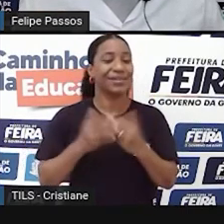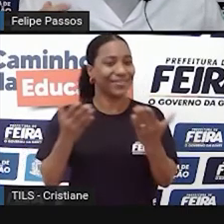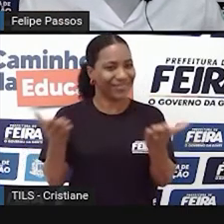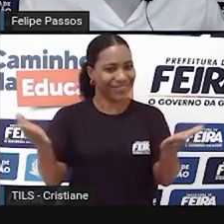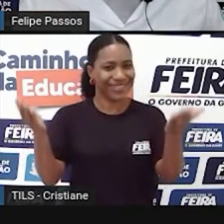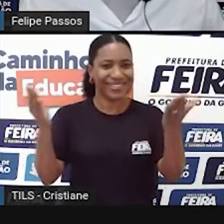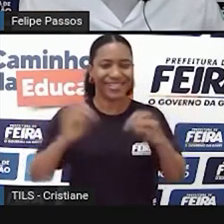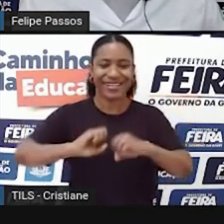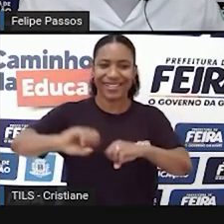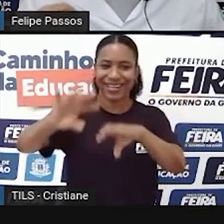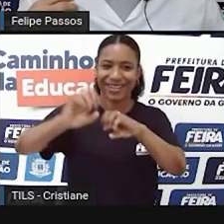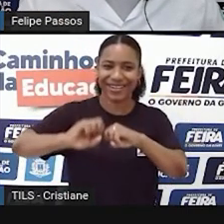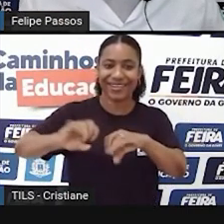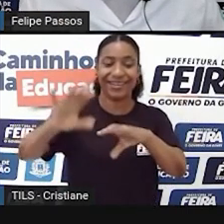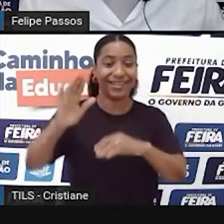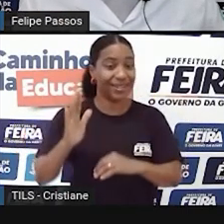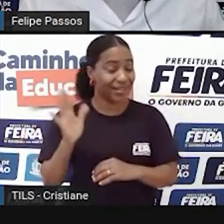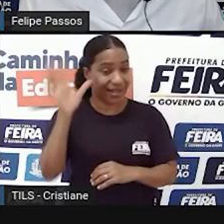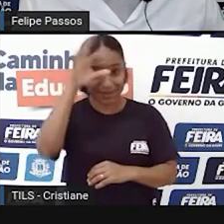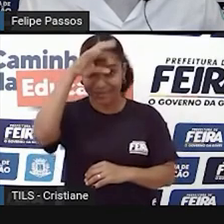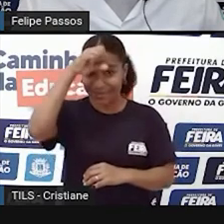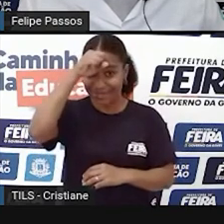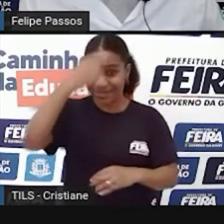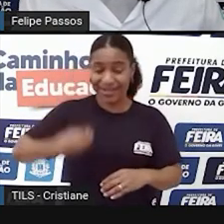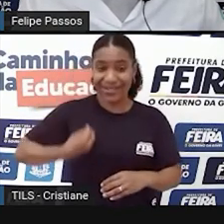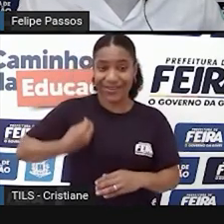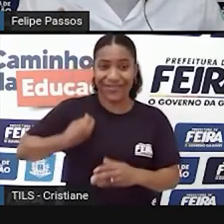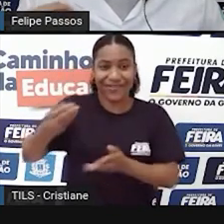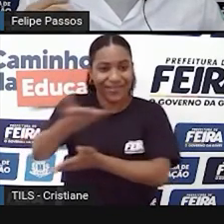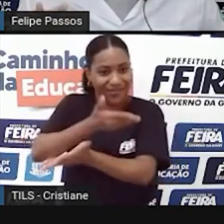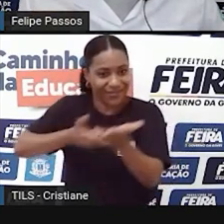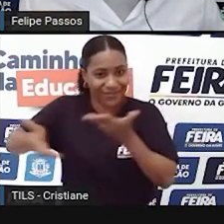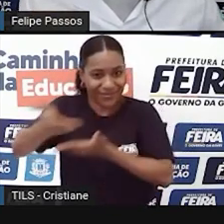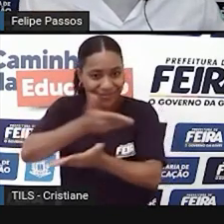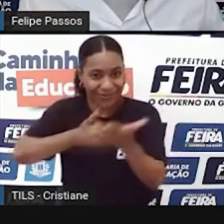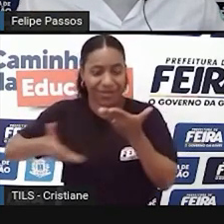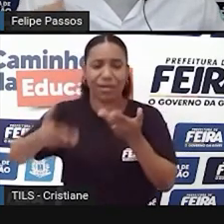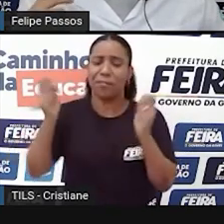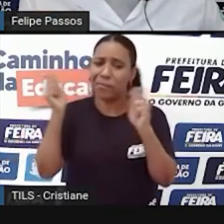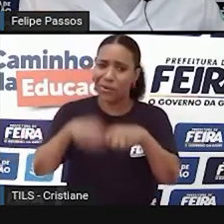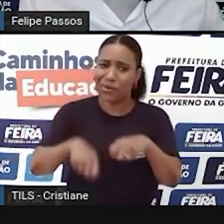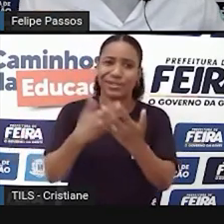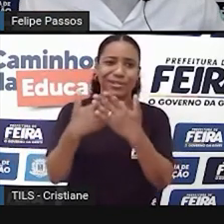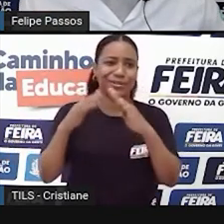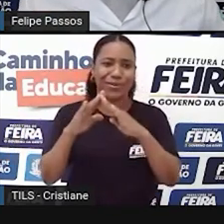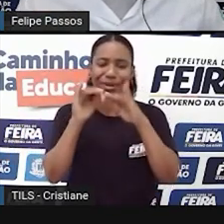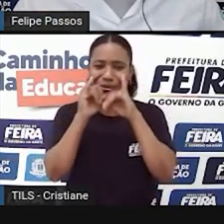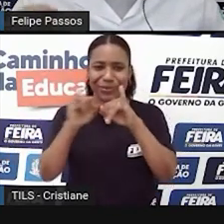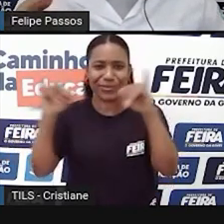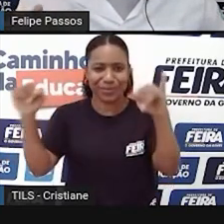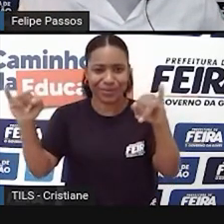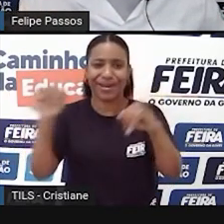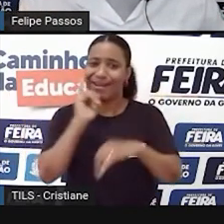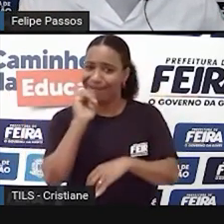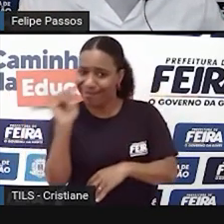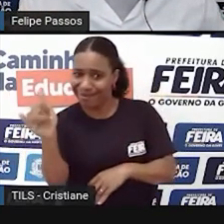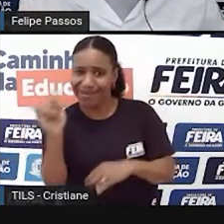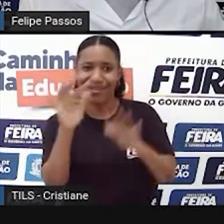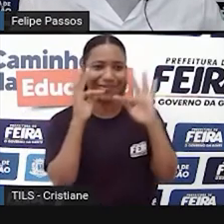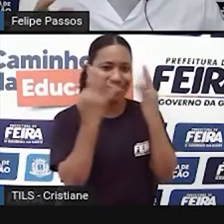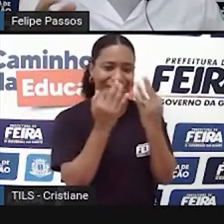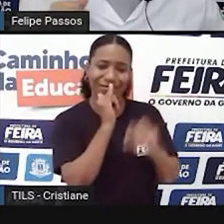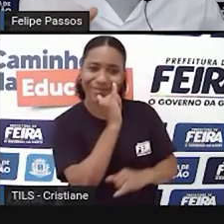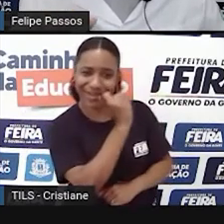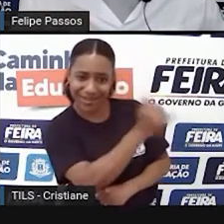Viveres, ele traz temas que você pode levar, pode e deve levar para a sua escola, levar para a sua família. Pode chegar naquele seu